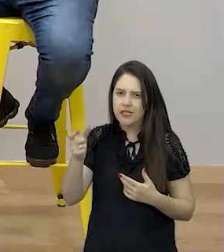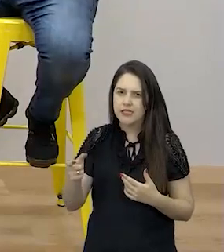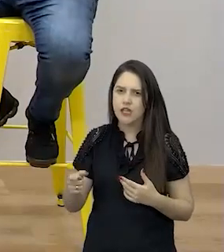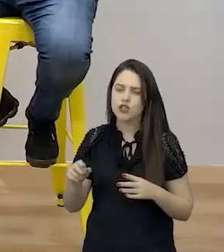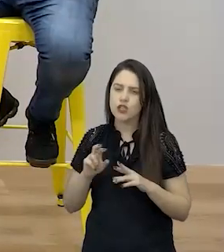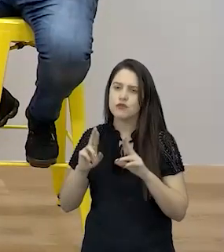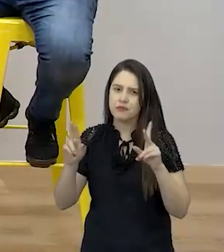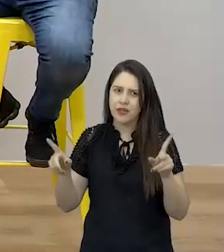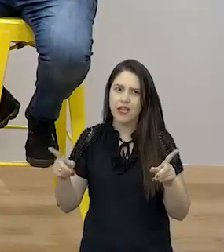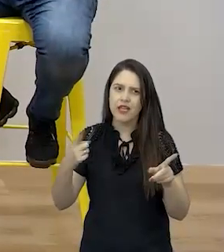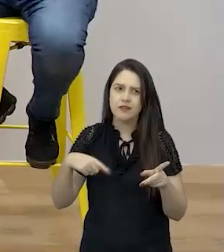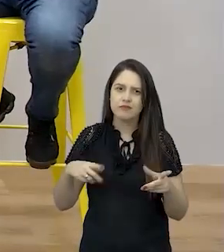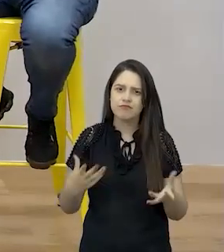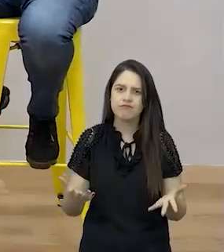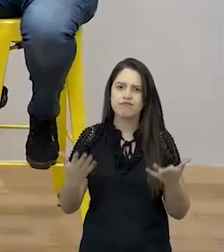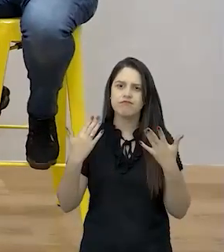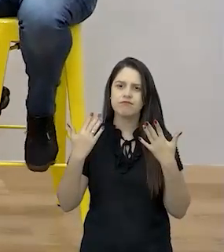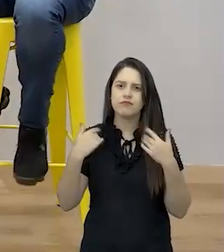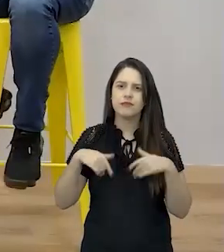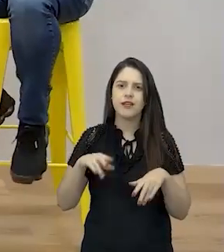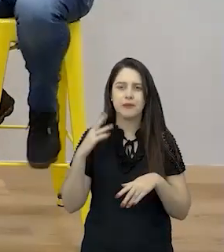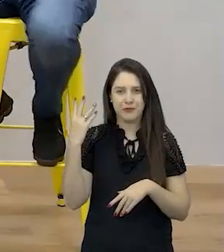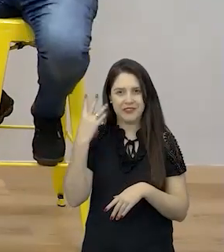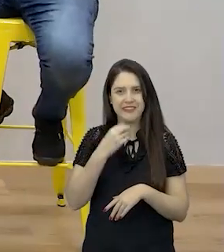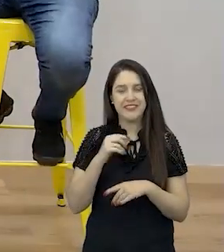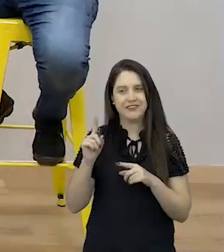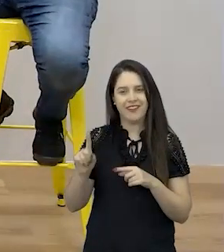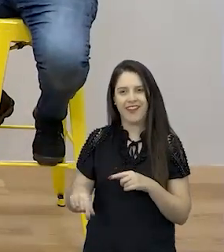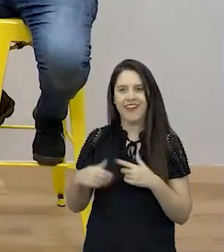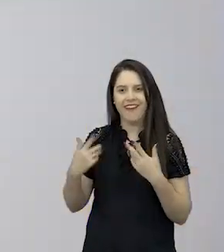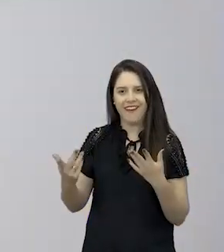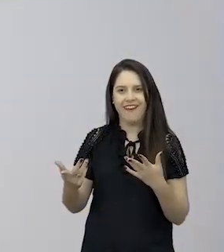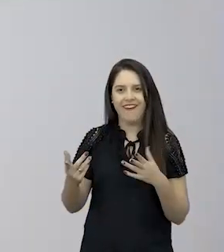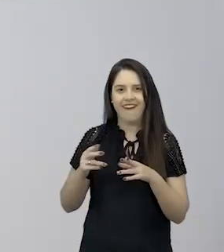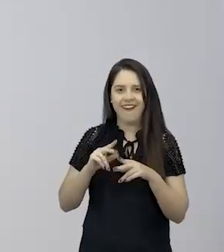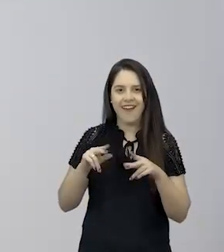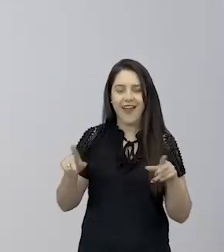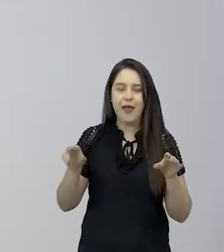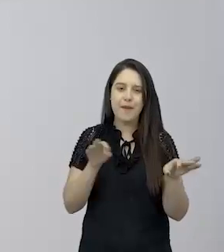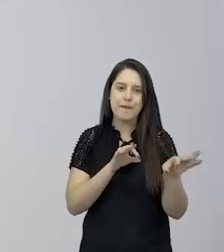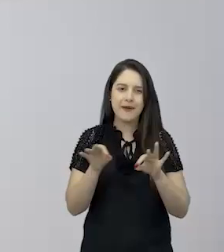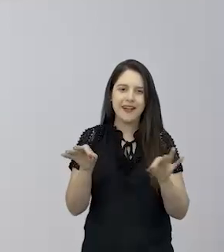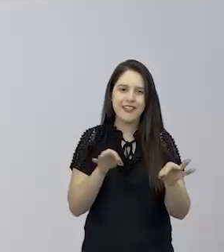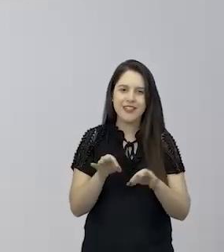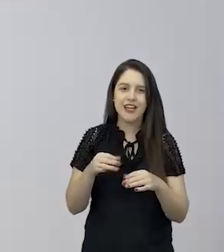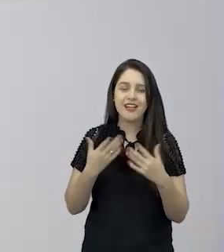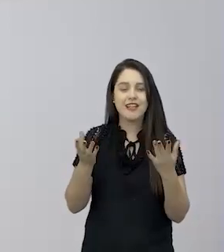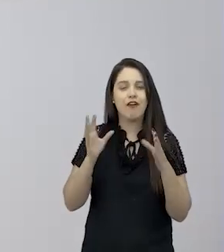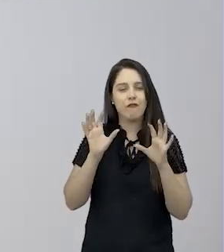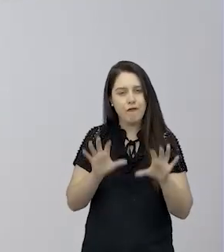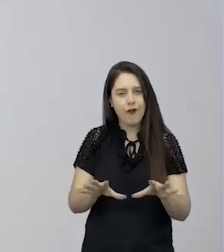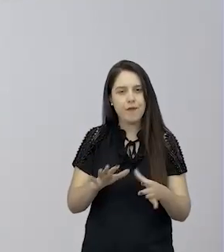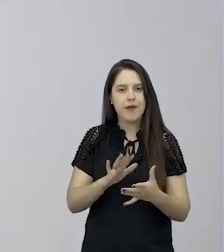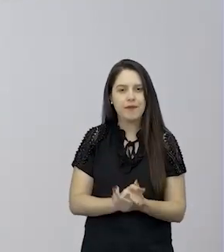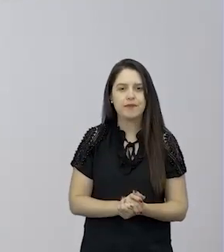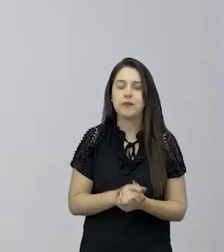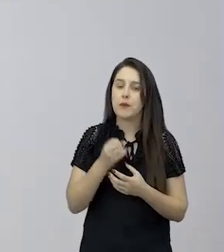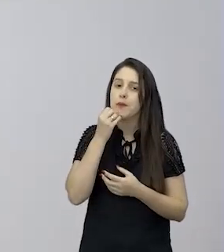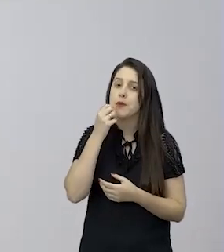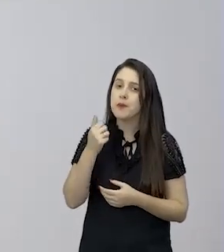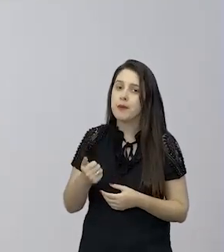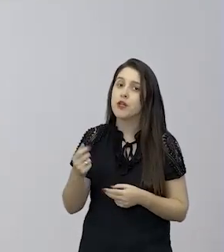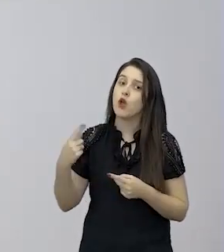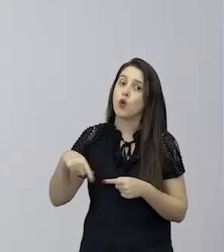que ser levantada novamente, né? Ficou muito mais bonita, mas podia ter sido planejada de outra forma aí a situação. Muito bem.